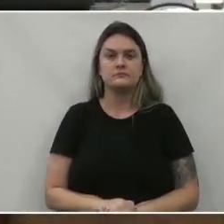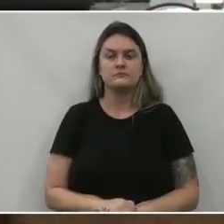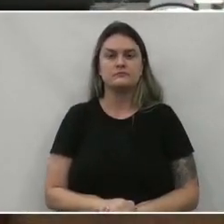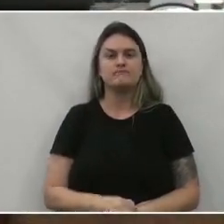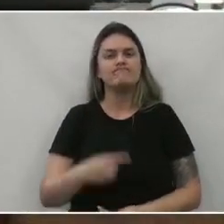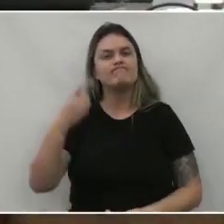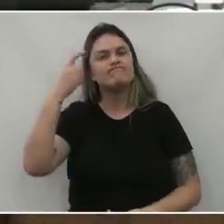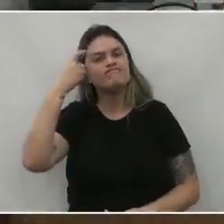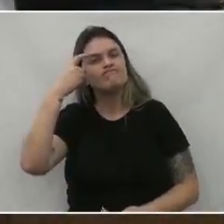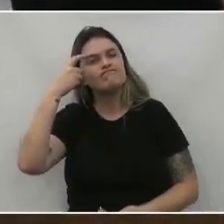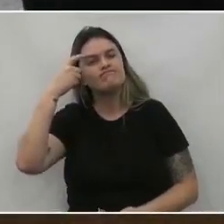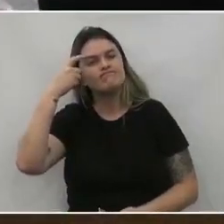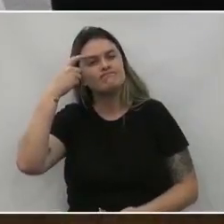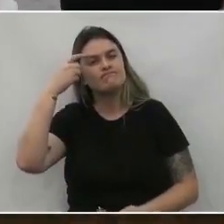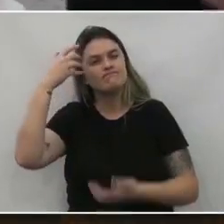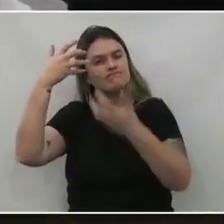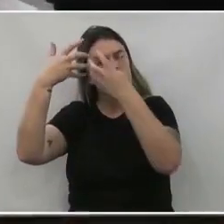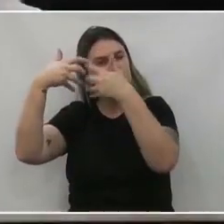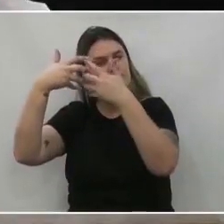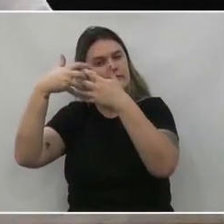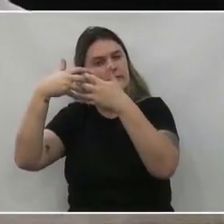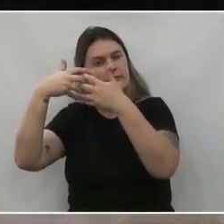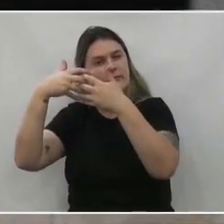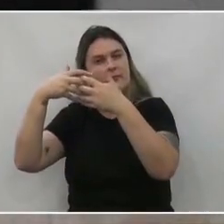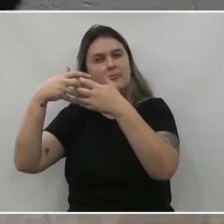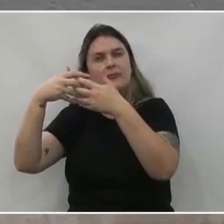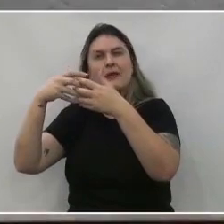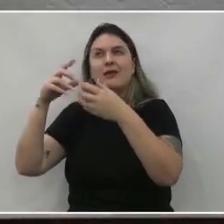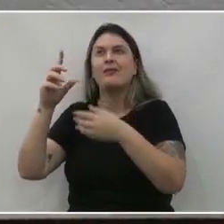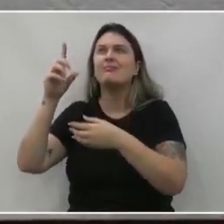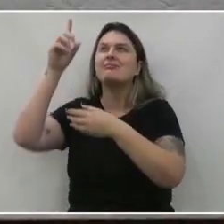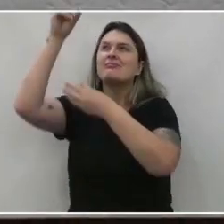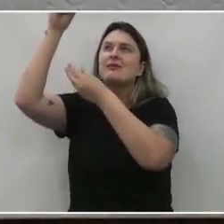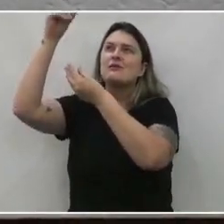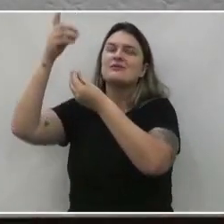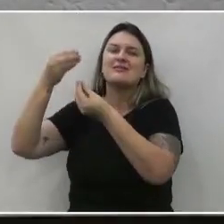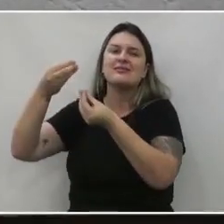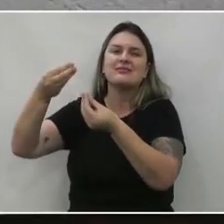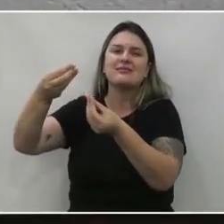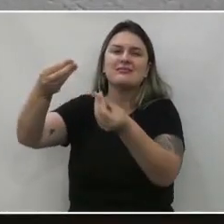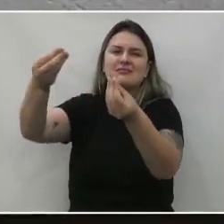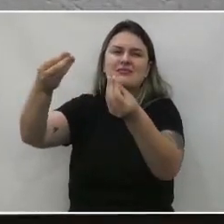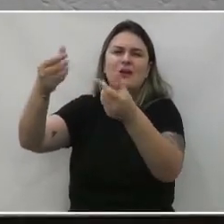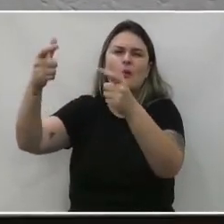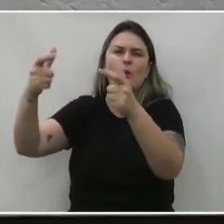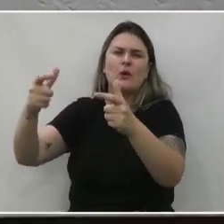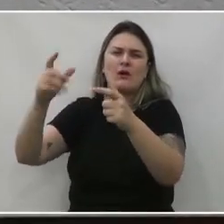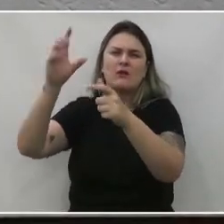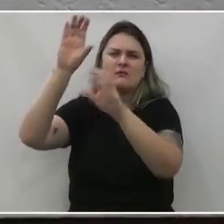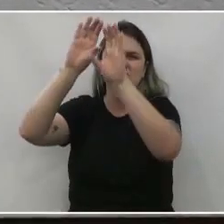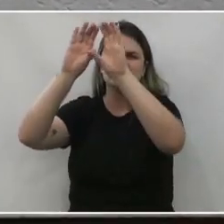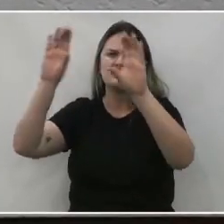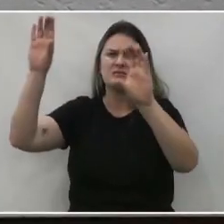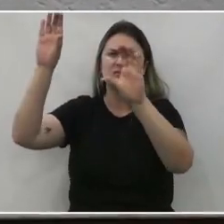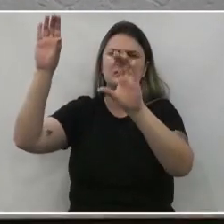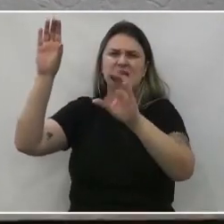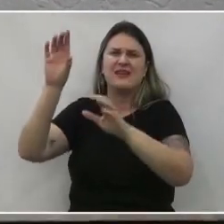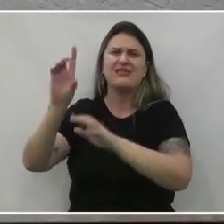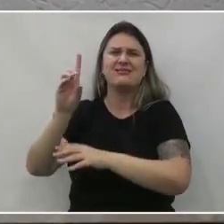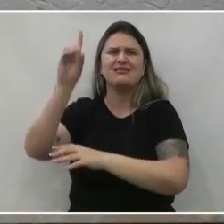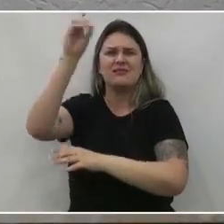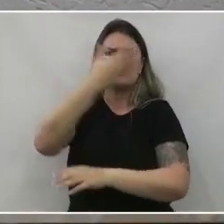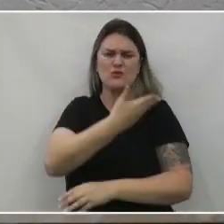Para refletir. O reino que Deus lhe deu vai durar para sempre. Ó rei, o Senhor governa o seu povo com